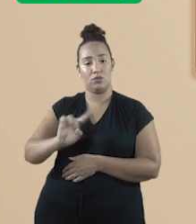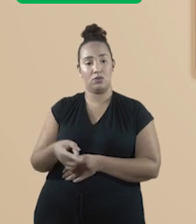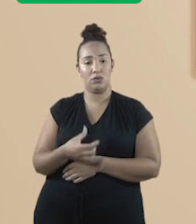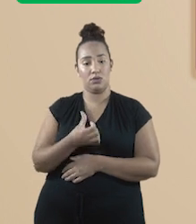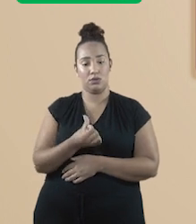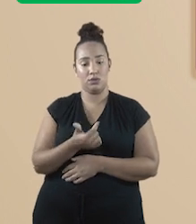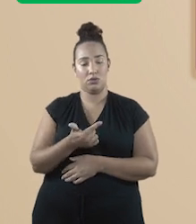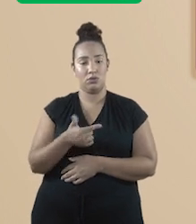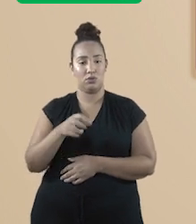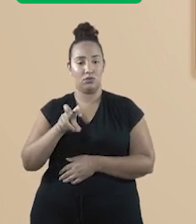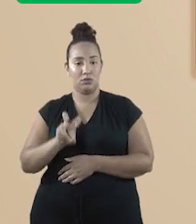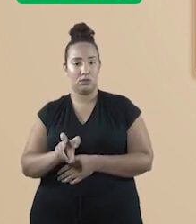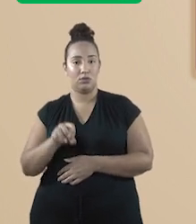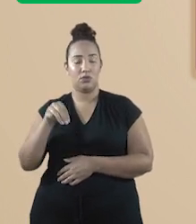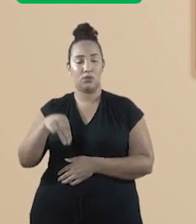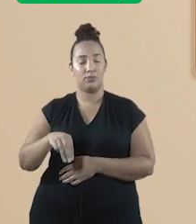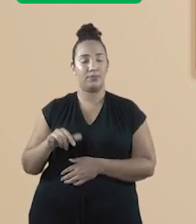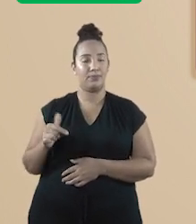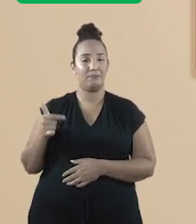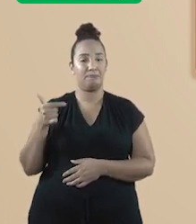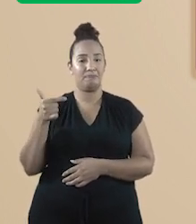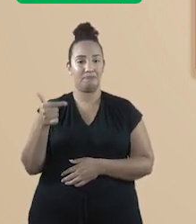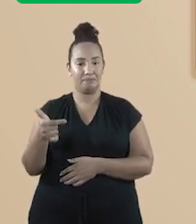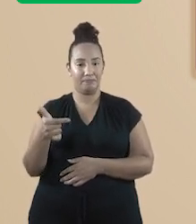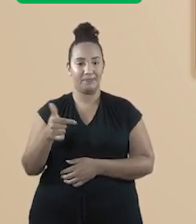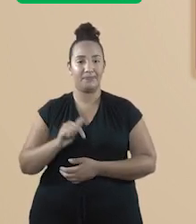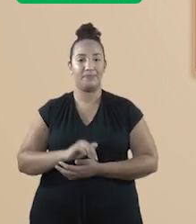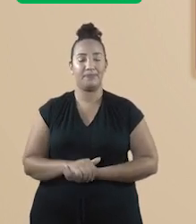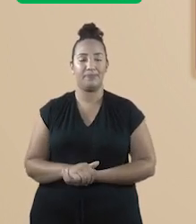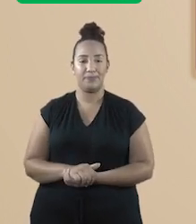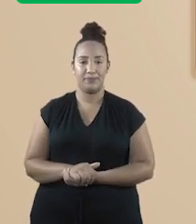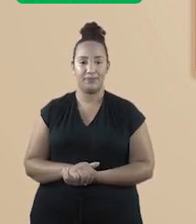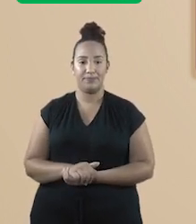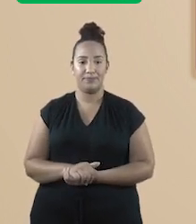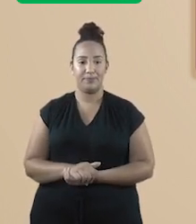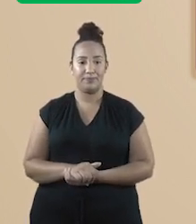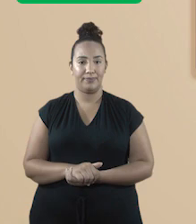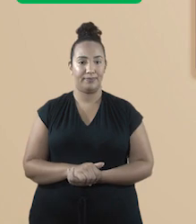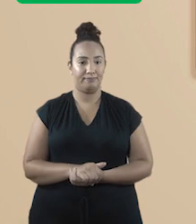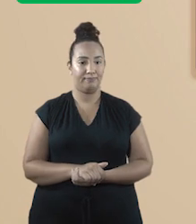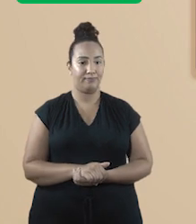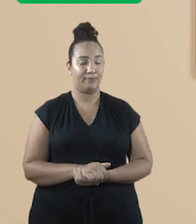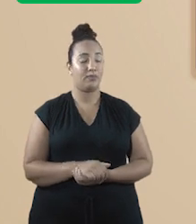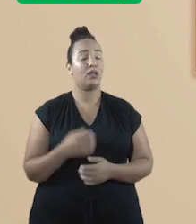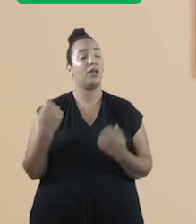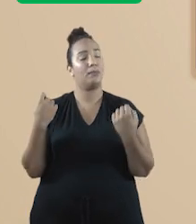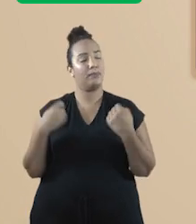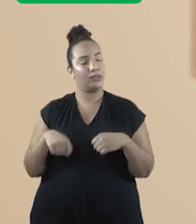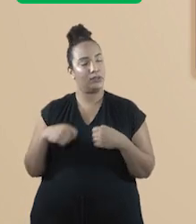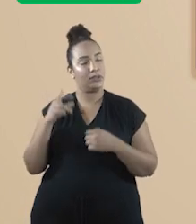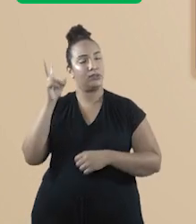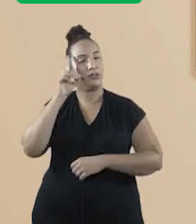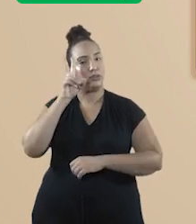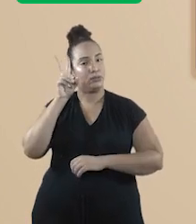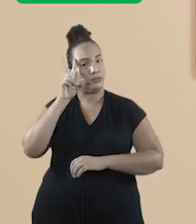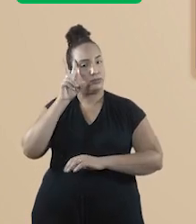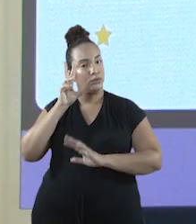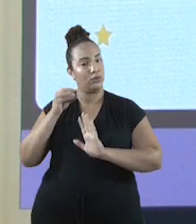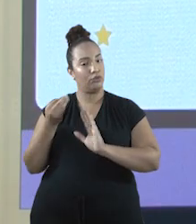,625 metros quadrados. Jamais se esqueçam das unidades.